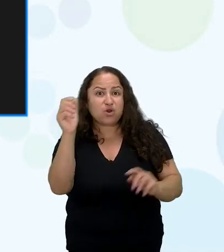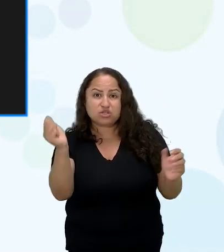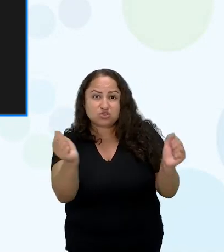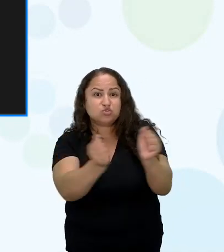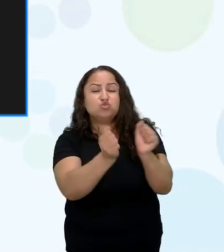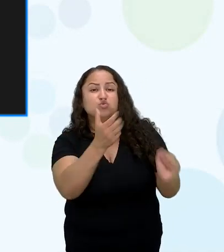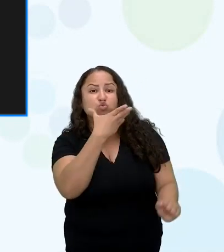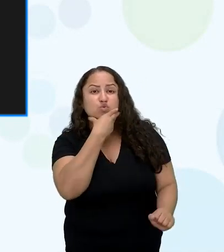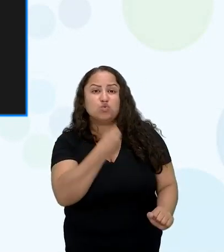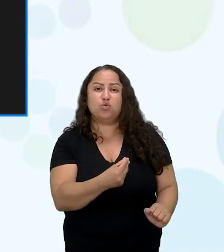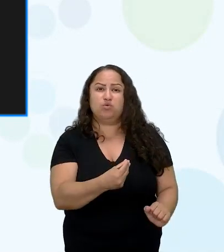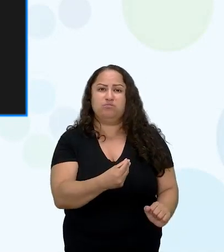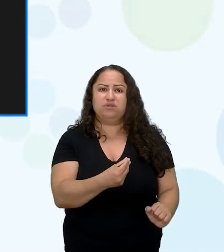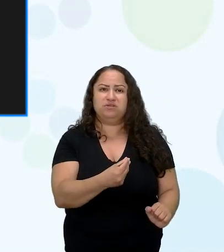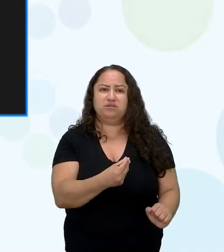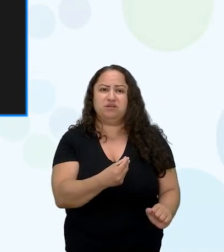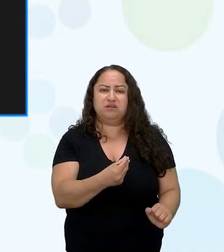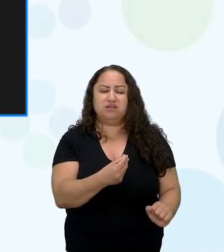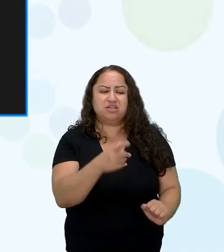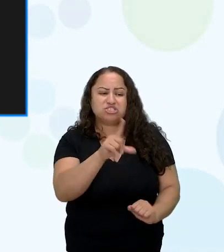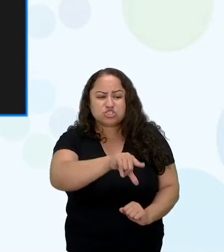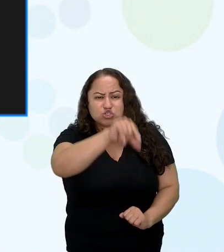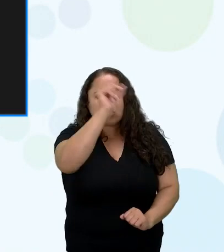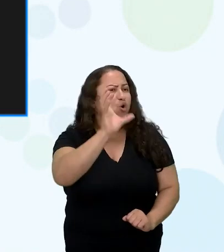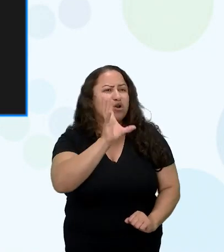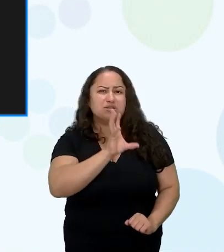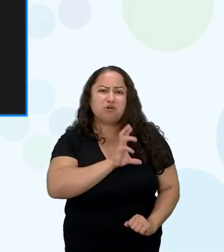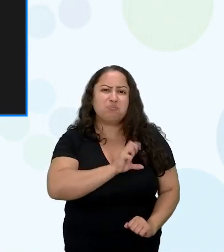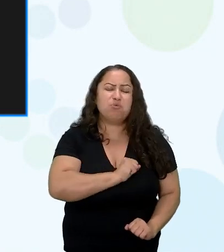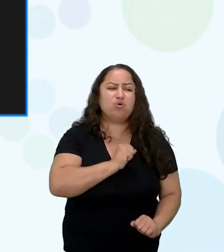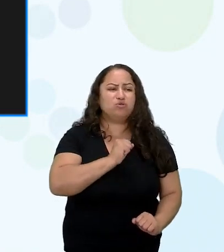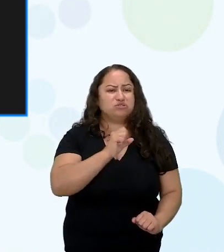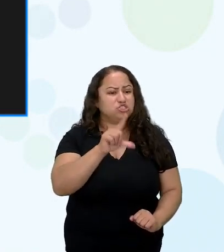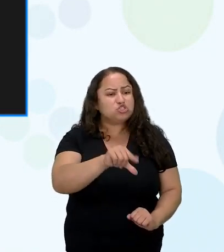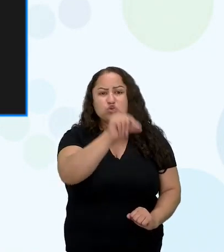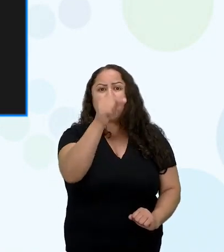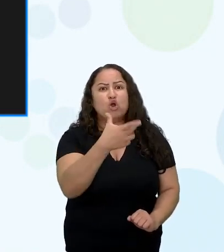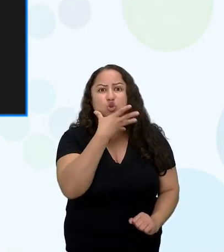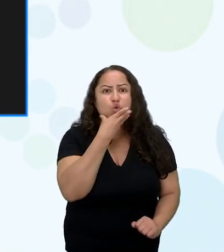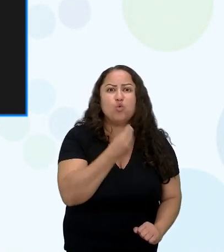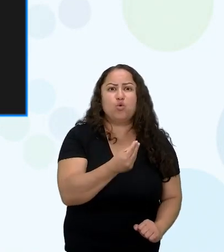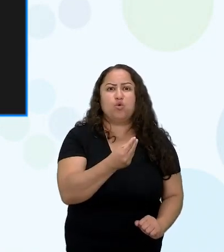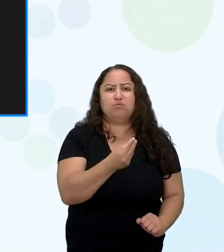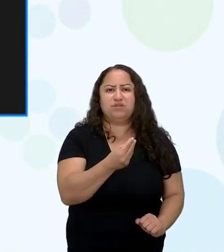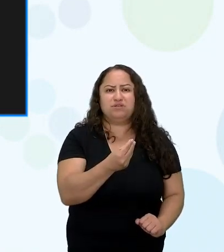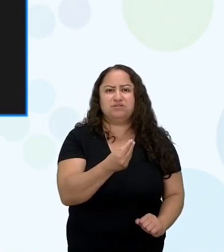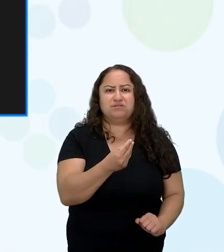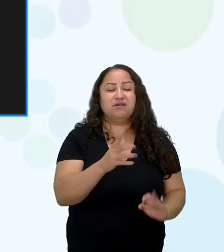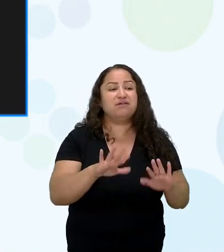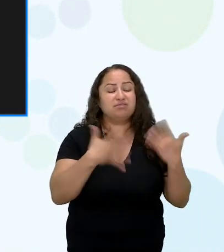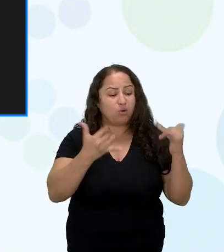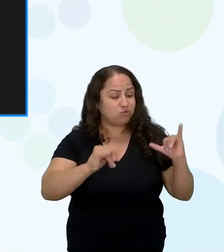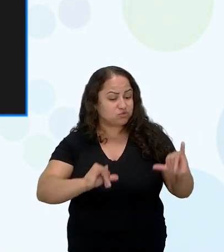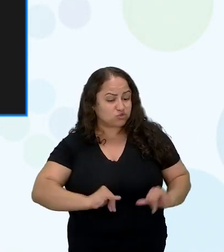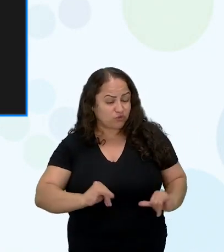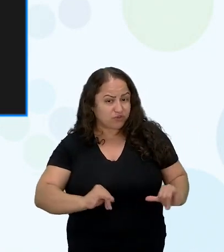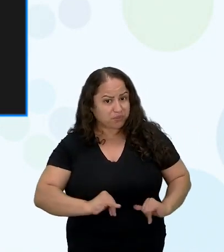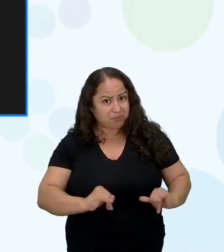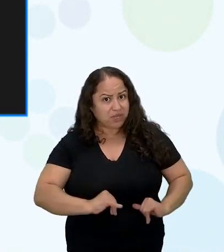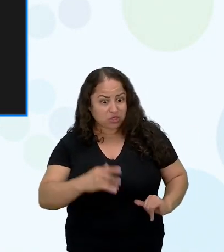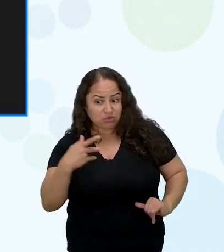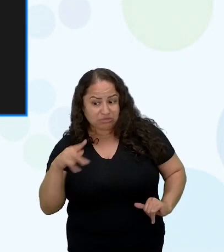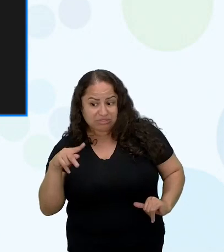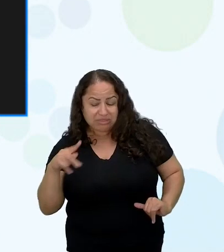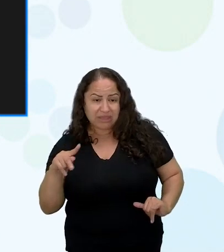ela escolhe essa paixão ela escolhe esse amor então não que o sofrimento dela tenha sido nossa né